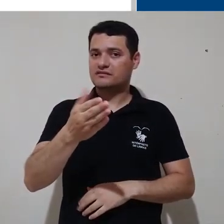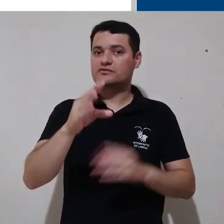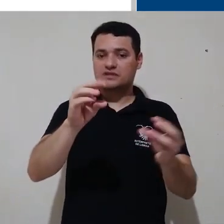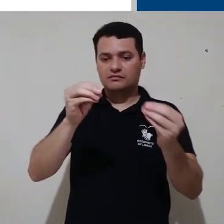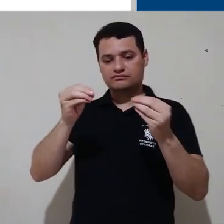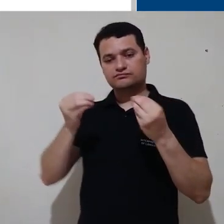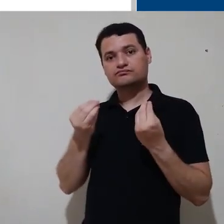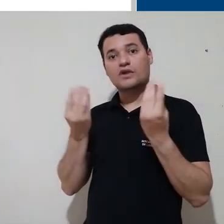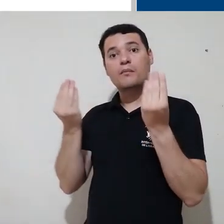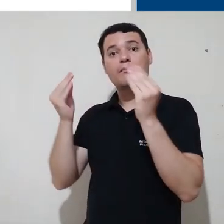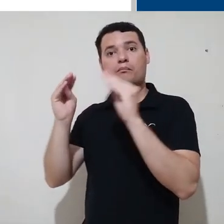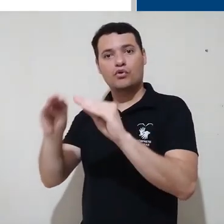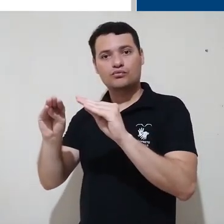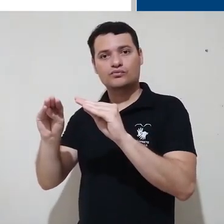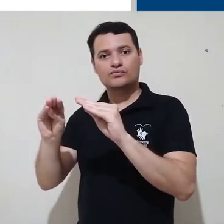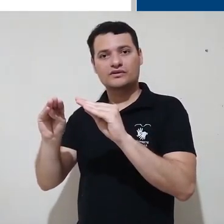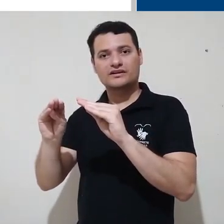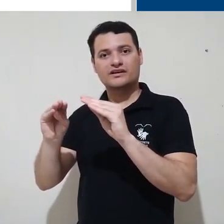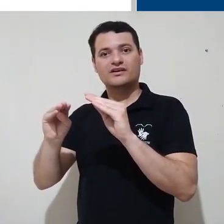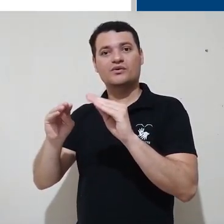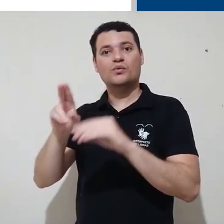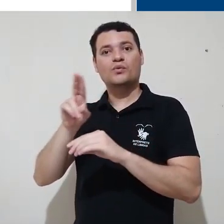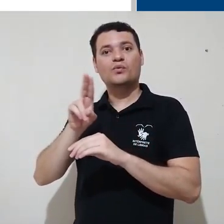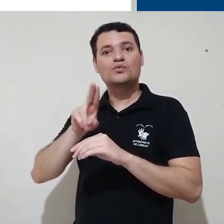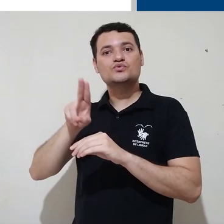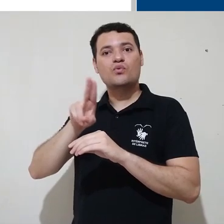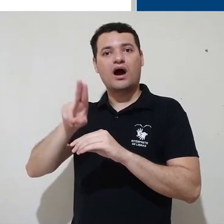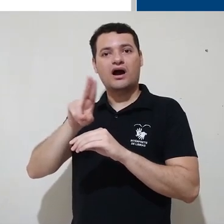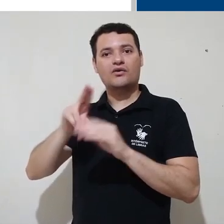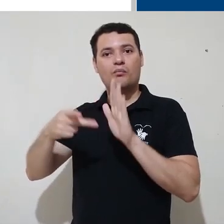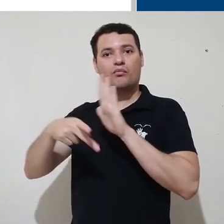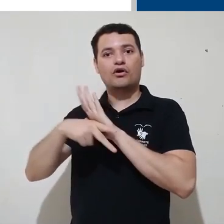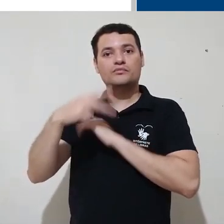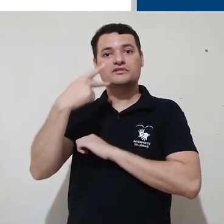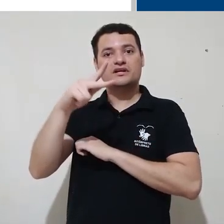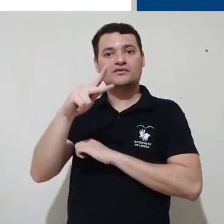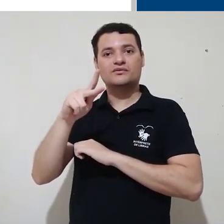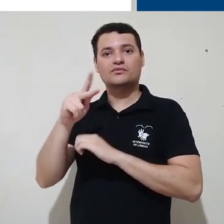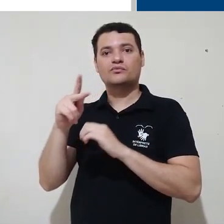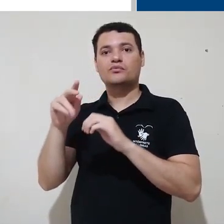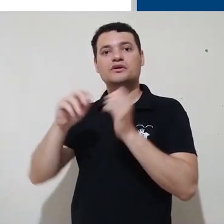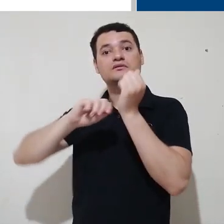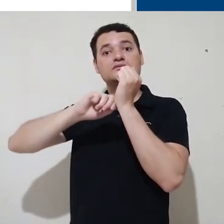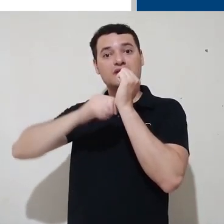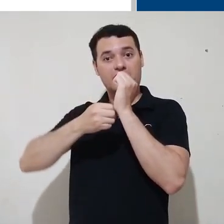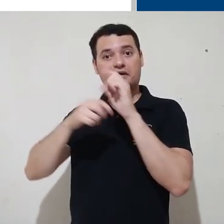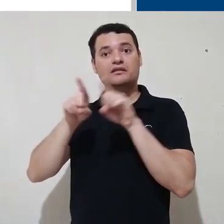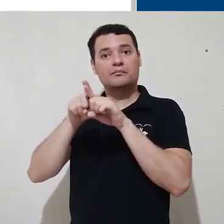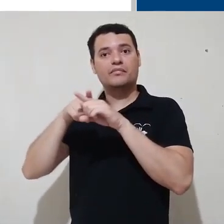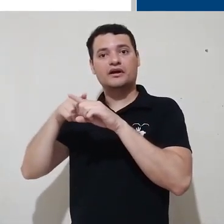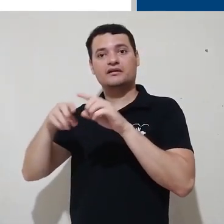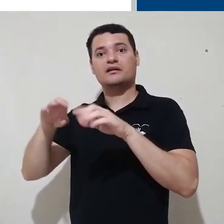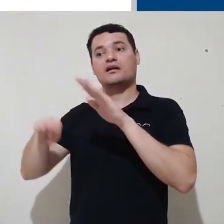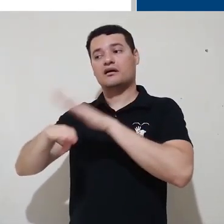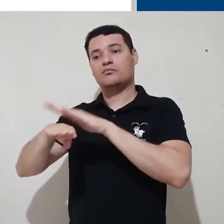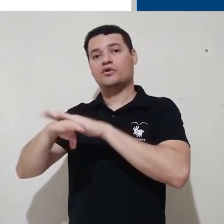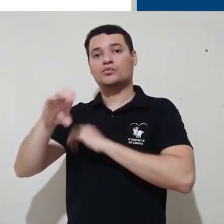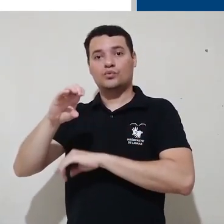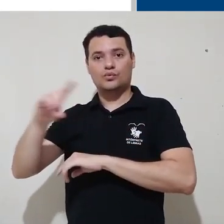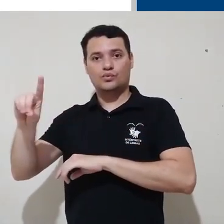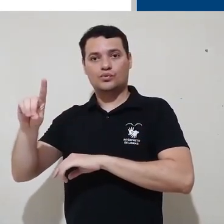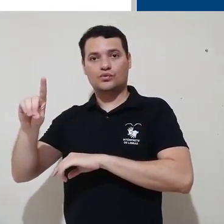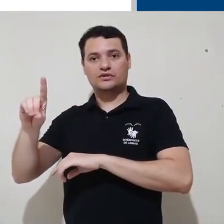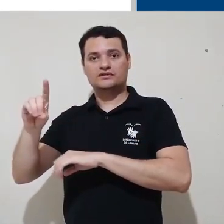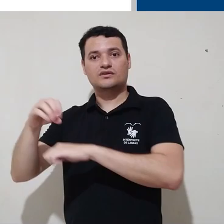à SEAD como seu identificador de usuário e acessará com a senha que lhe será enviada